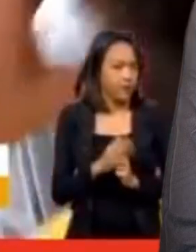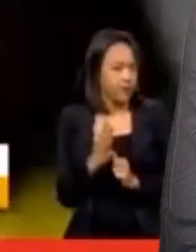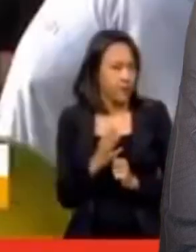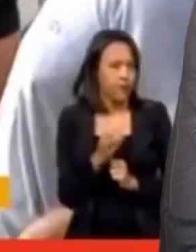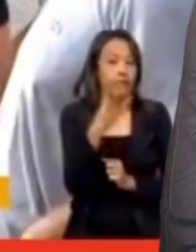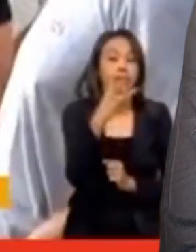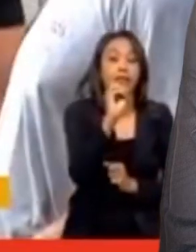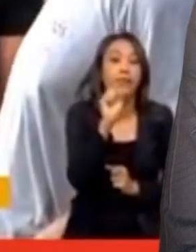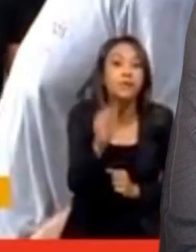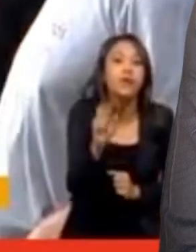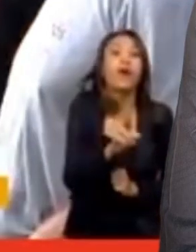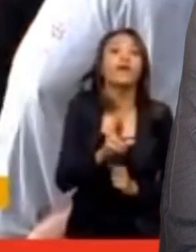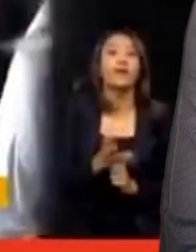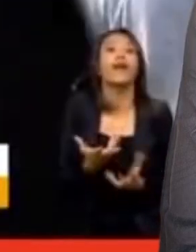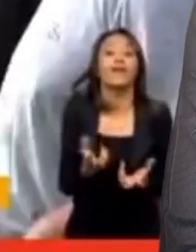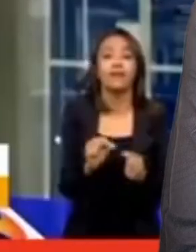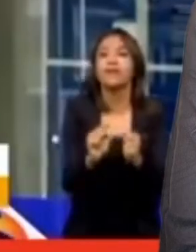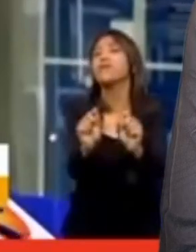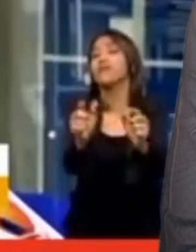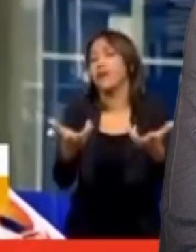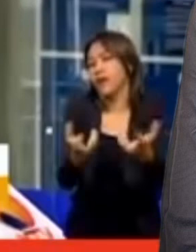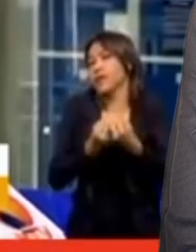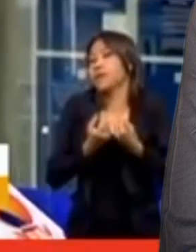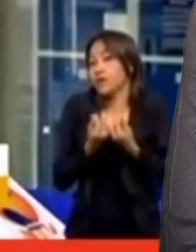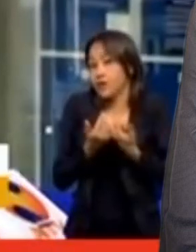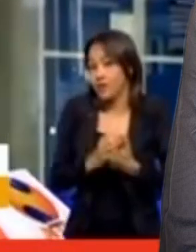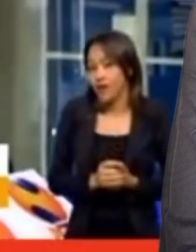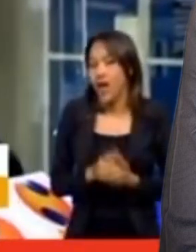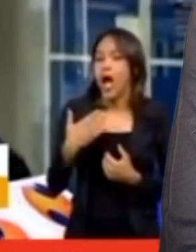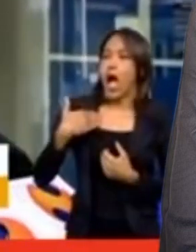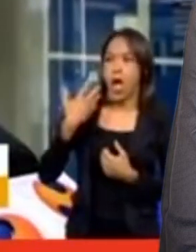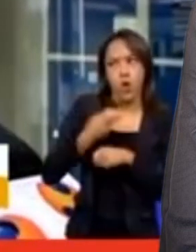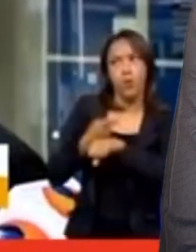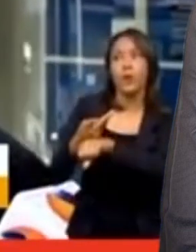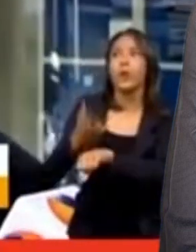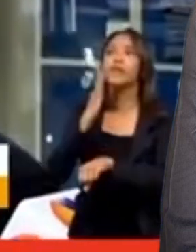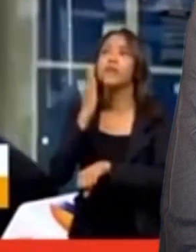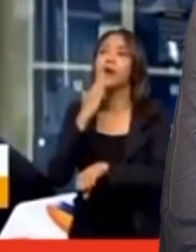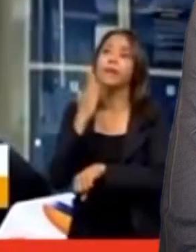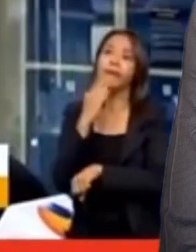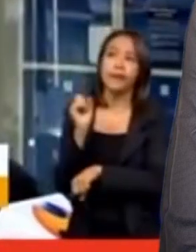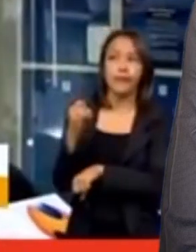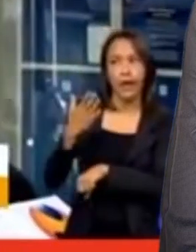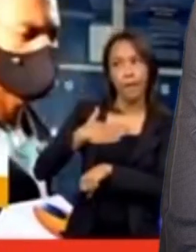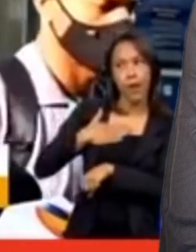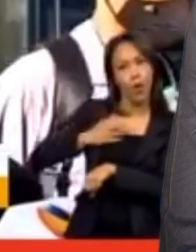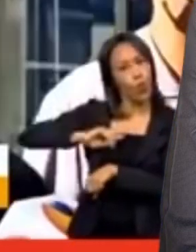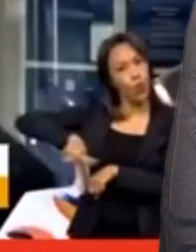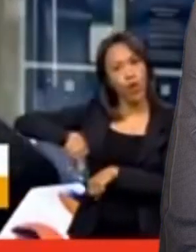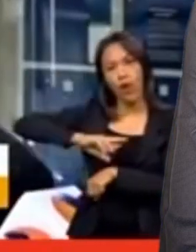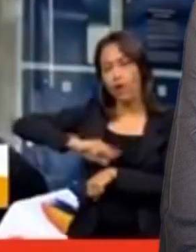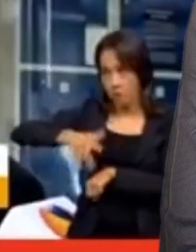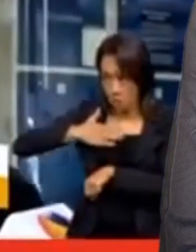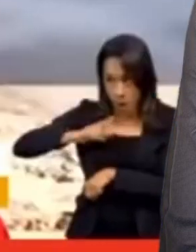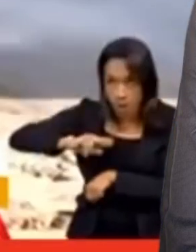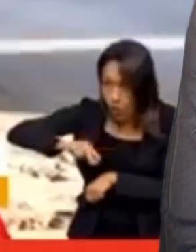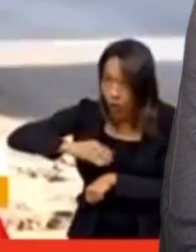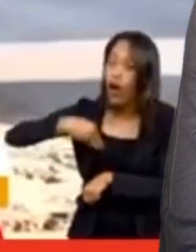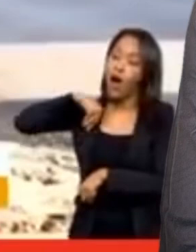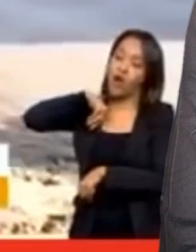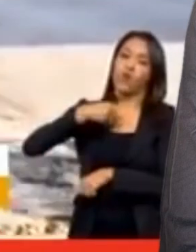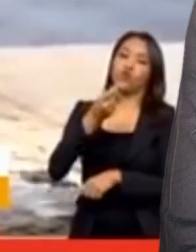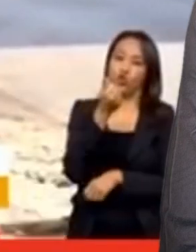30 mil reais, o que você faria? Procuraria saber se era meu ou não, né? Se não fosse meu, eu ia devolver.